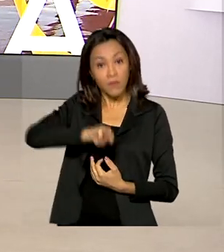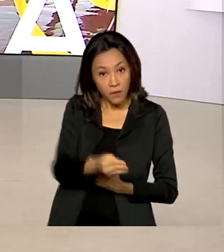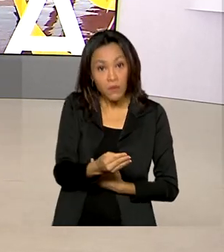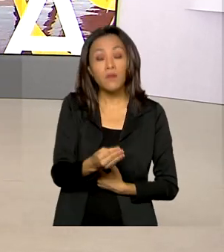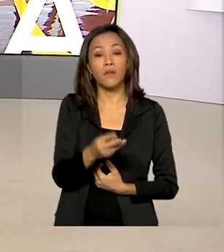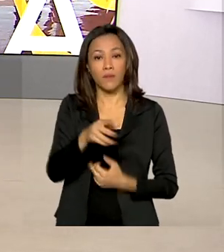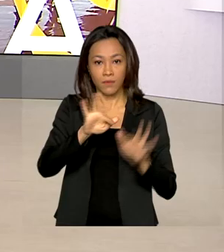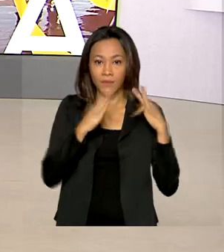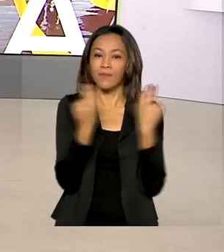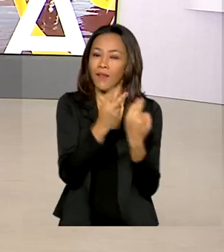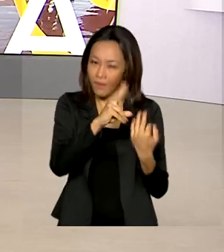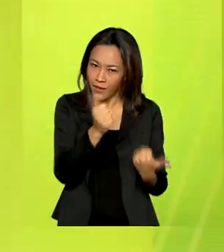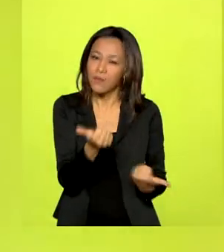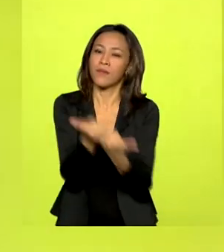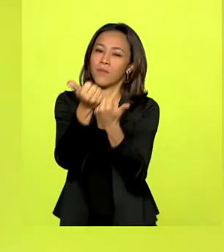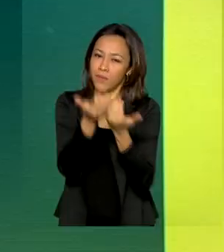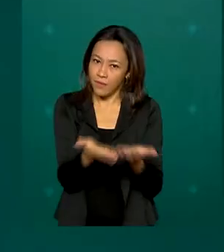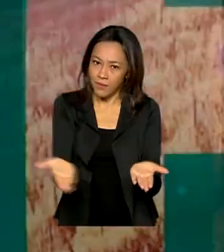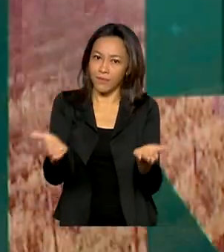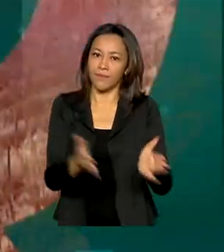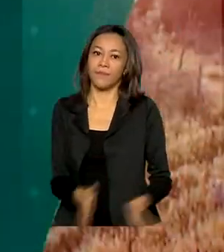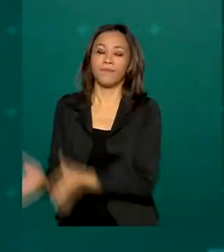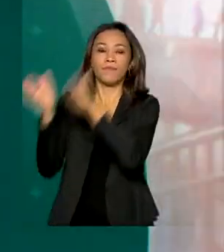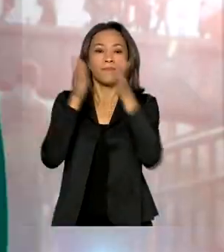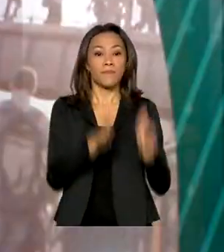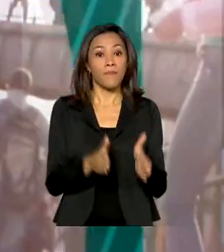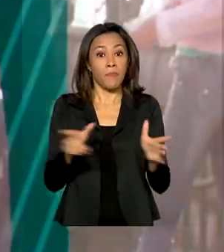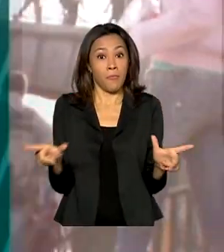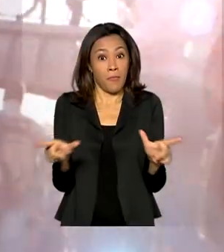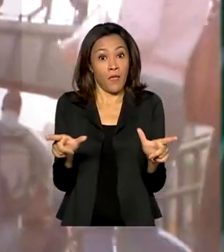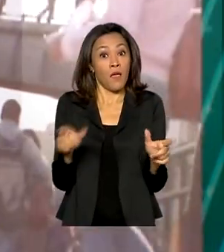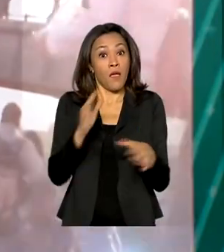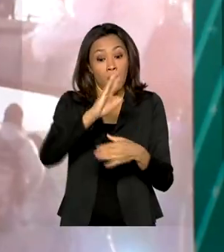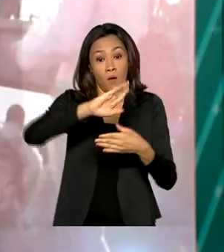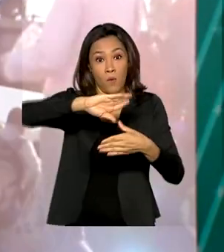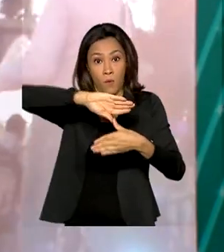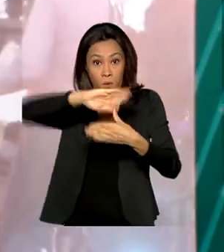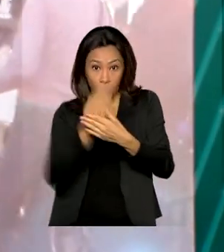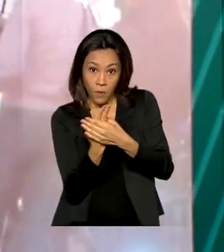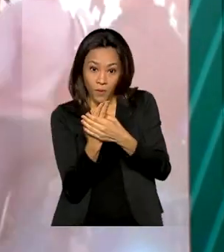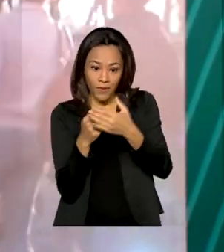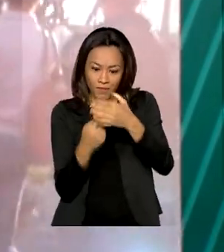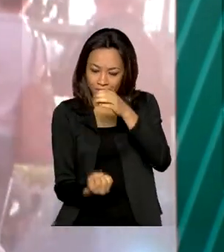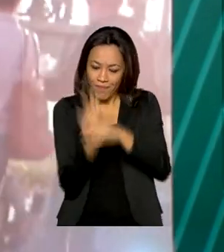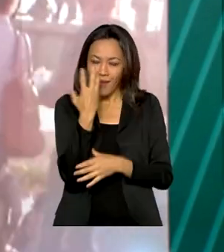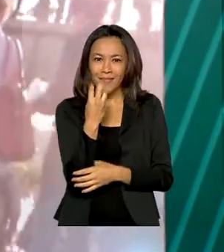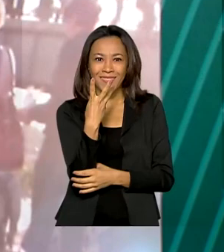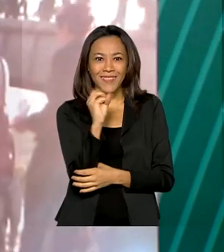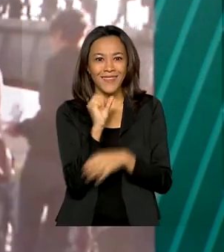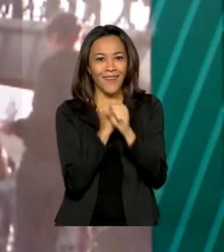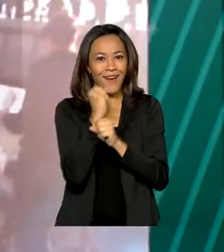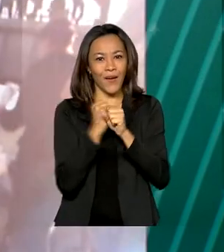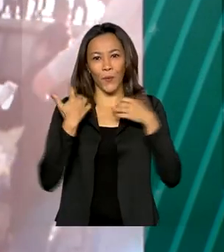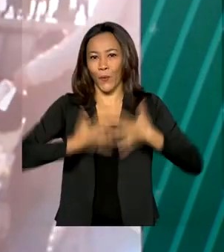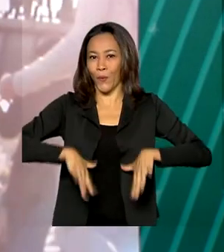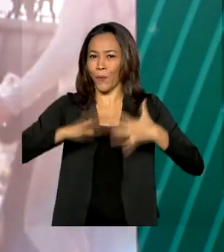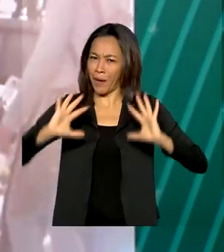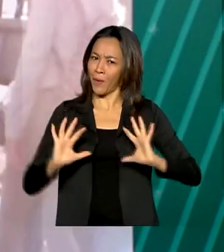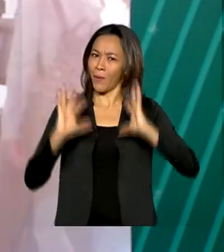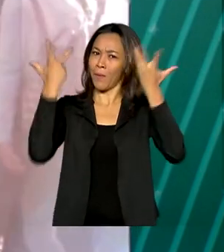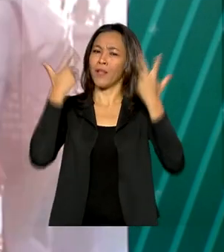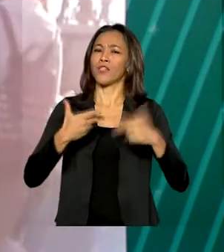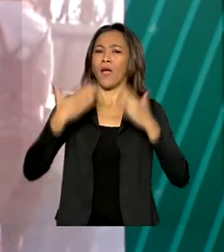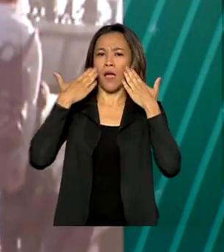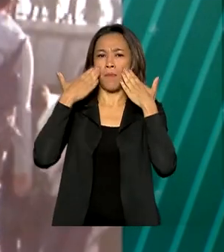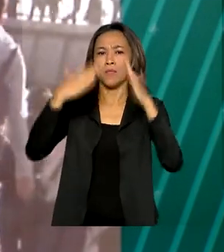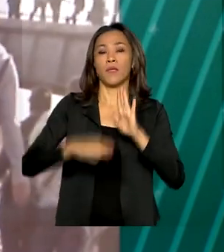ser atendidas nessa nova fase. O Mercosul completou 30 anos de criação e, para marcar a data, foi apresentado o Estatuto